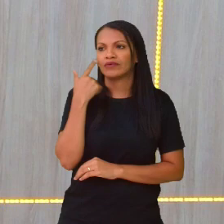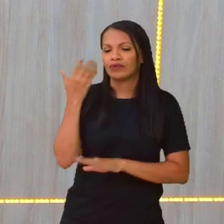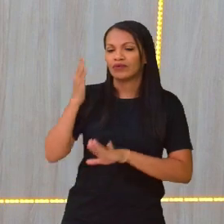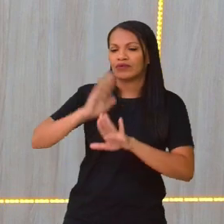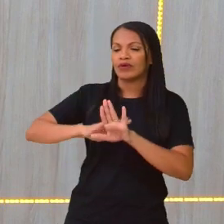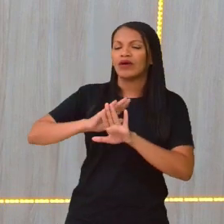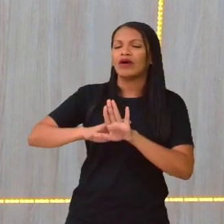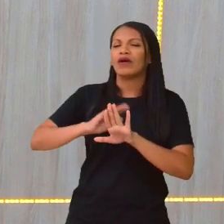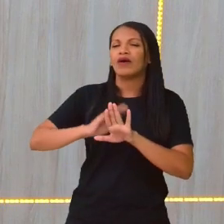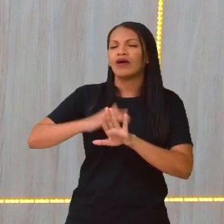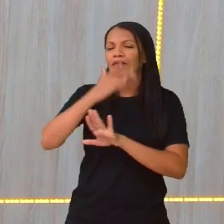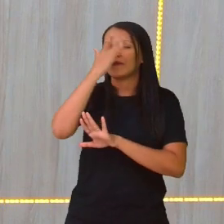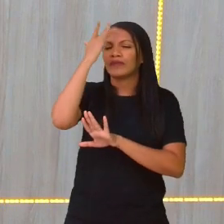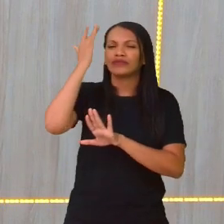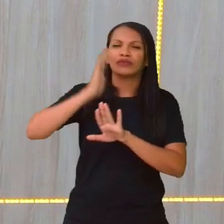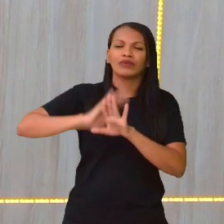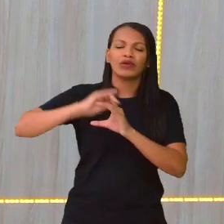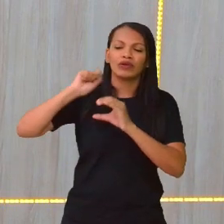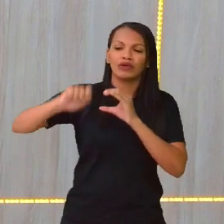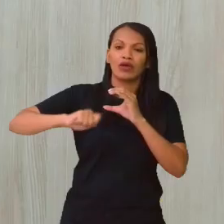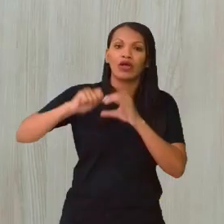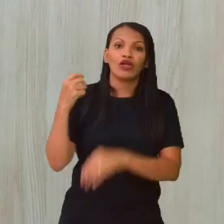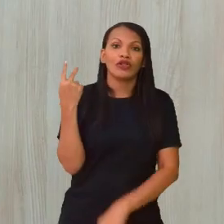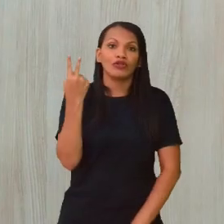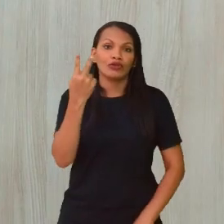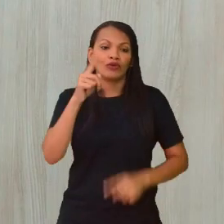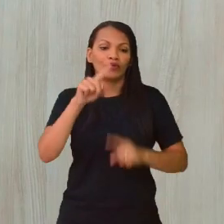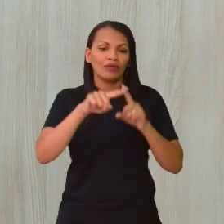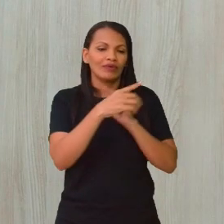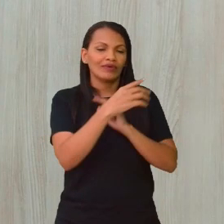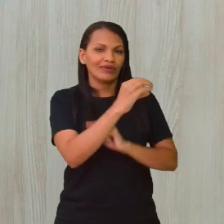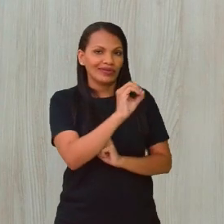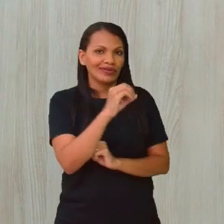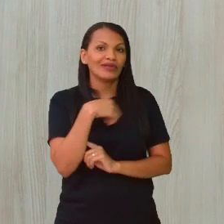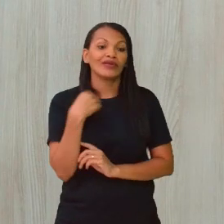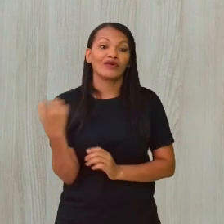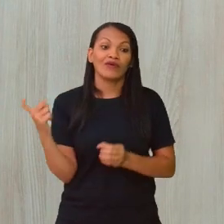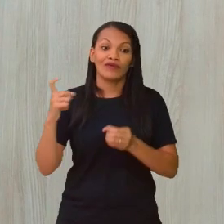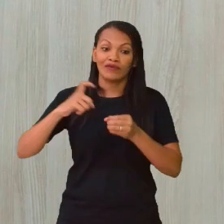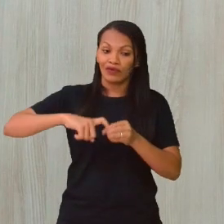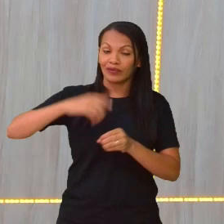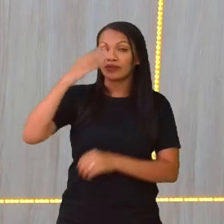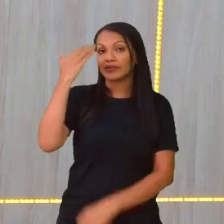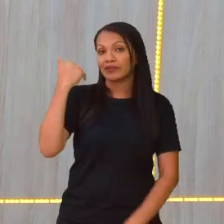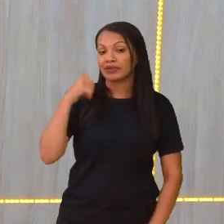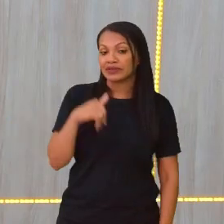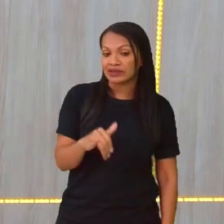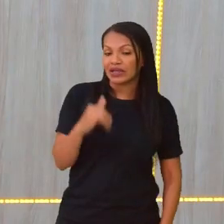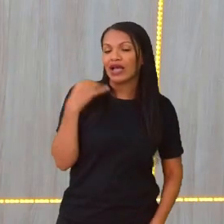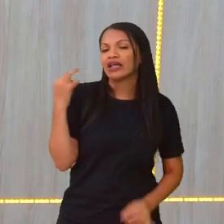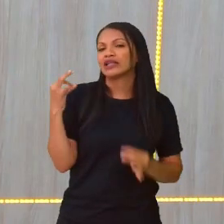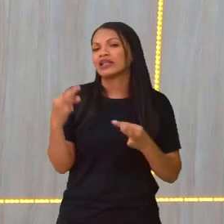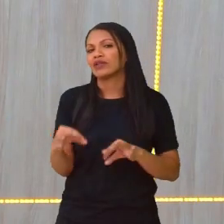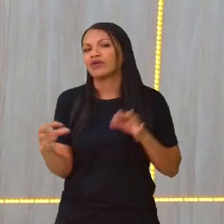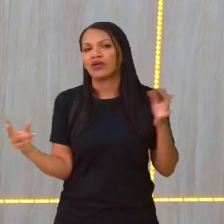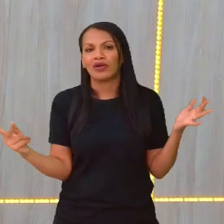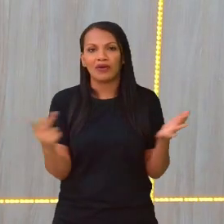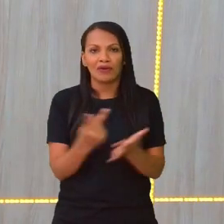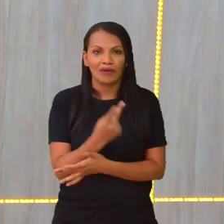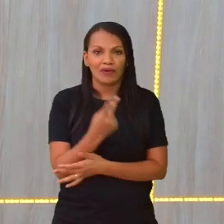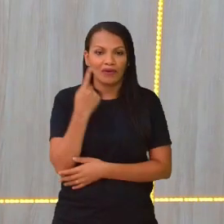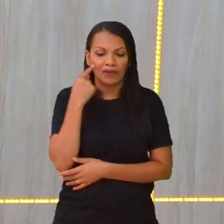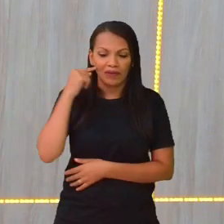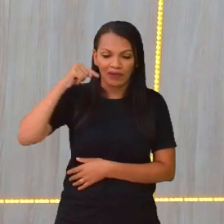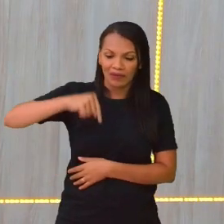vai ser 2x0 para o Brasil no próximo jogo. Pronto, vamos continuar. Vamos volta para saber se ele acertou, se ele errou o nosso bolão aqui interno, tá certo?